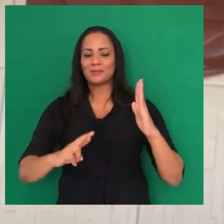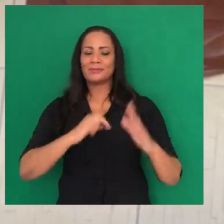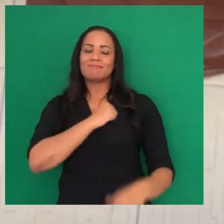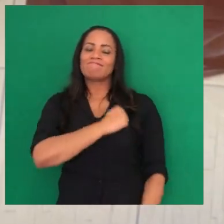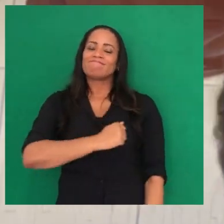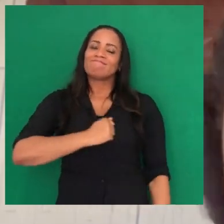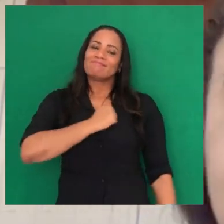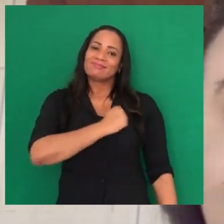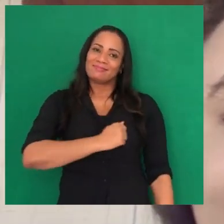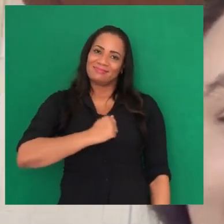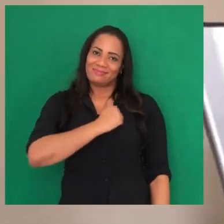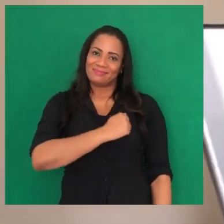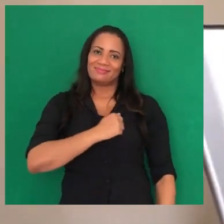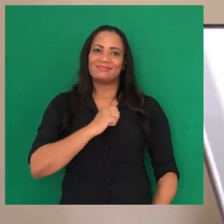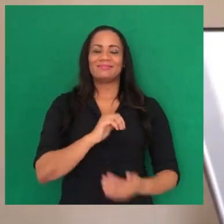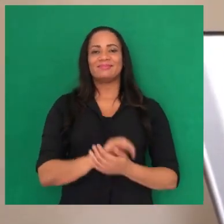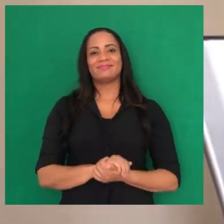saudade.